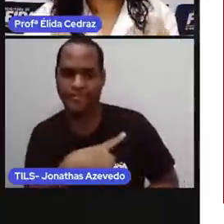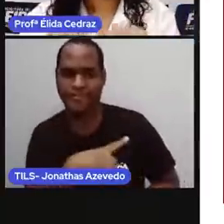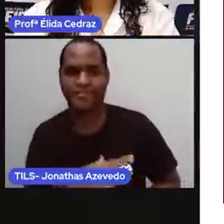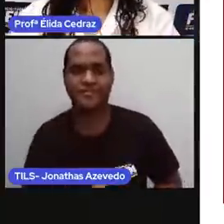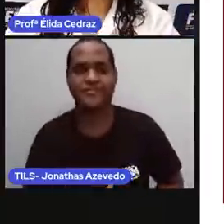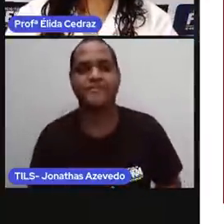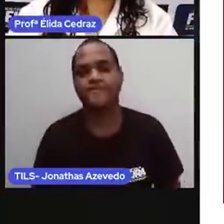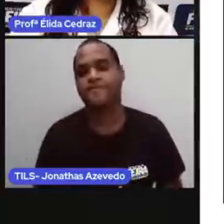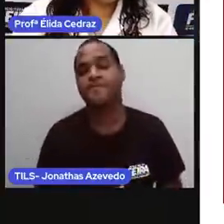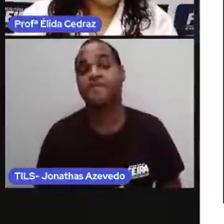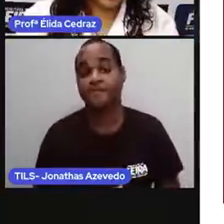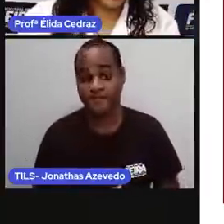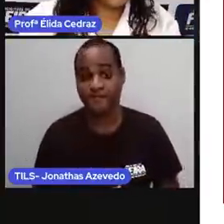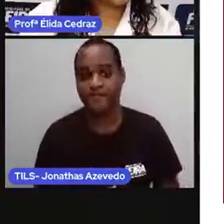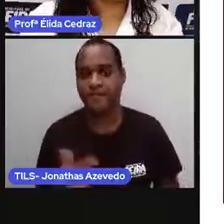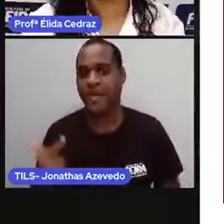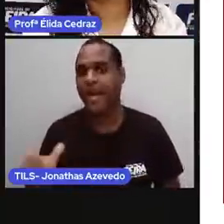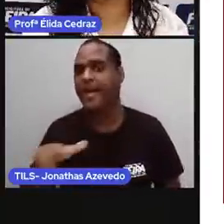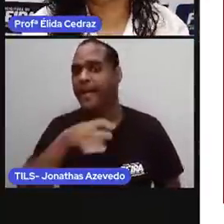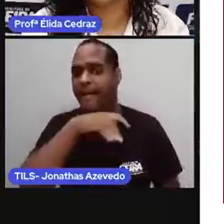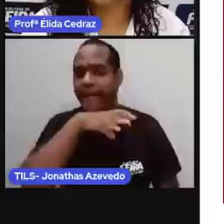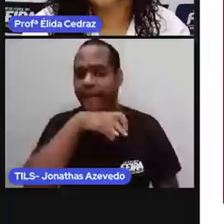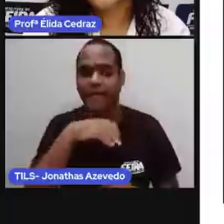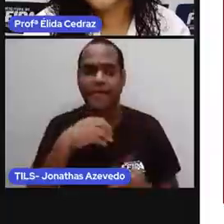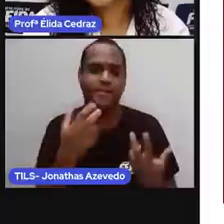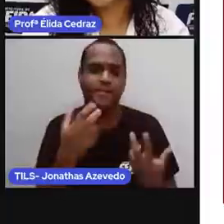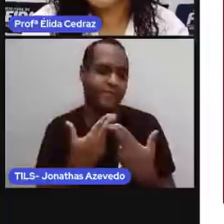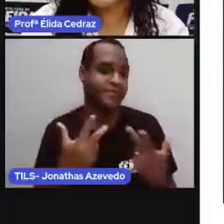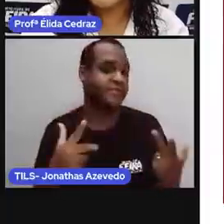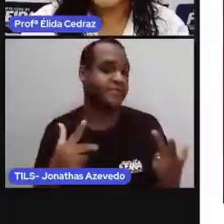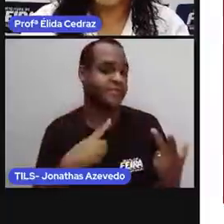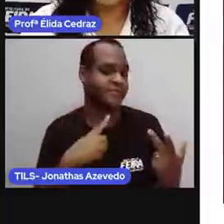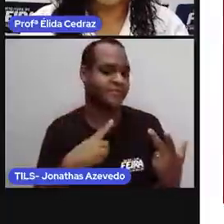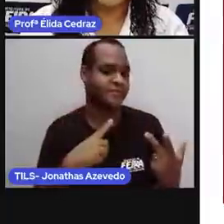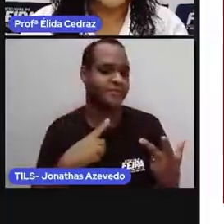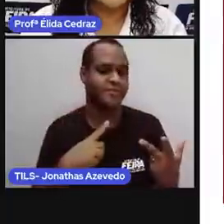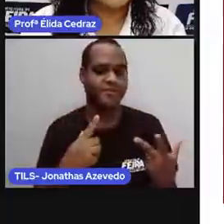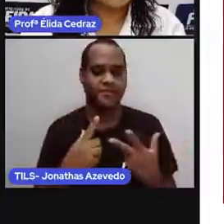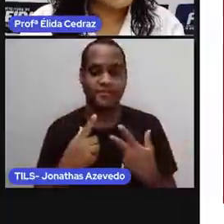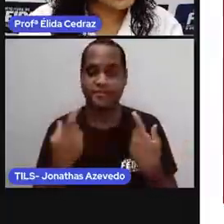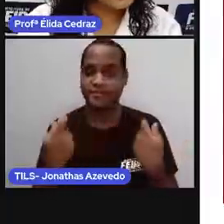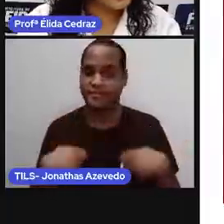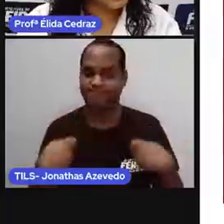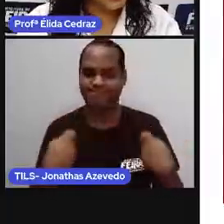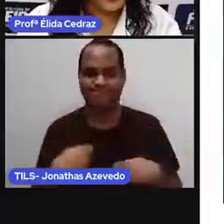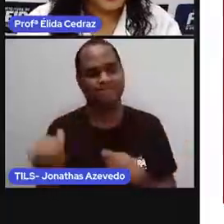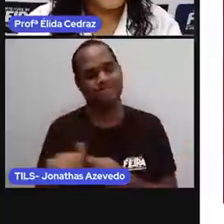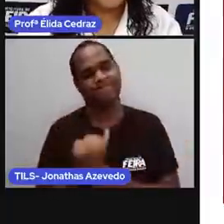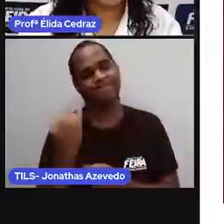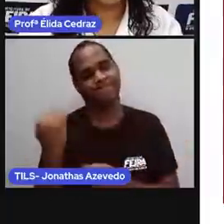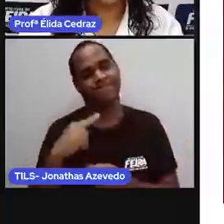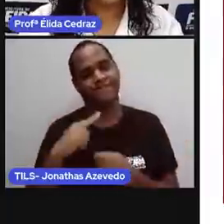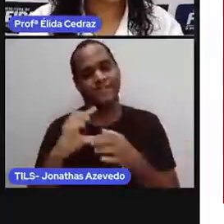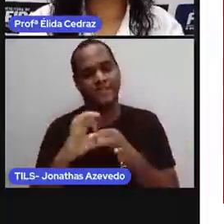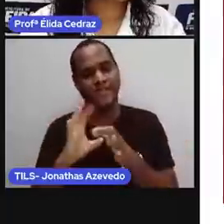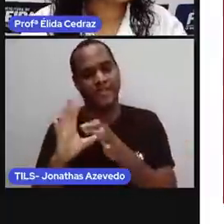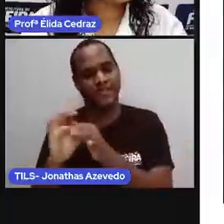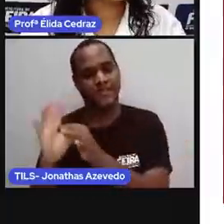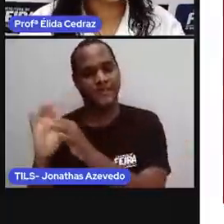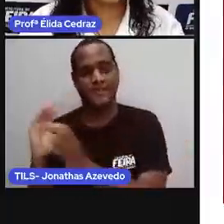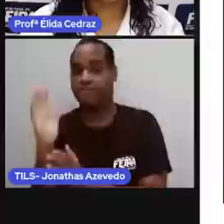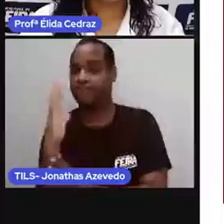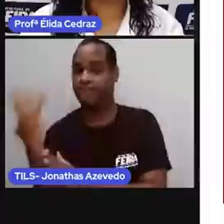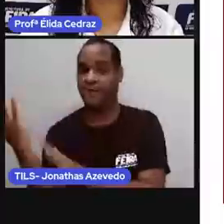Os animais silvestres. Eles precisam viver livres na natureza. E